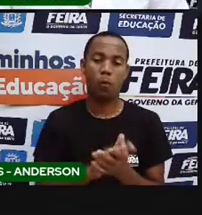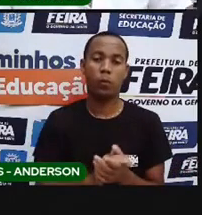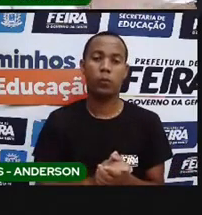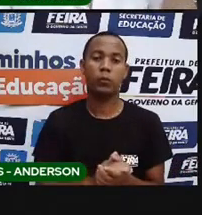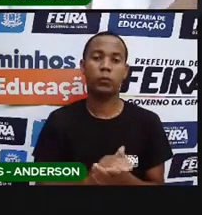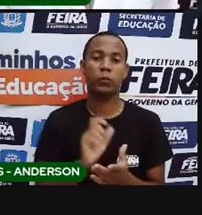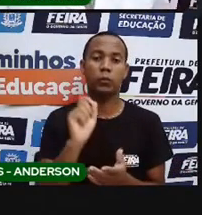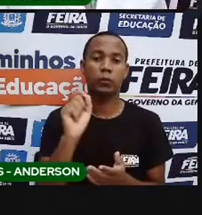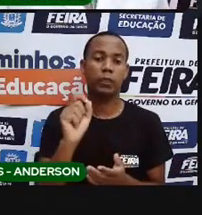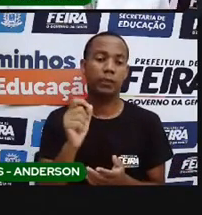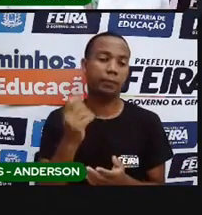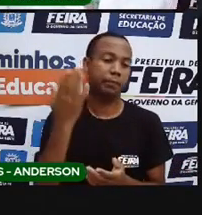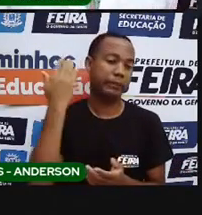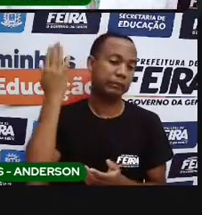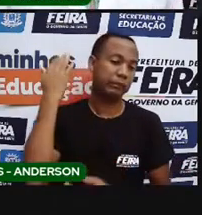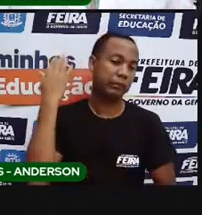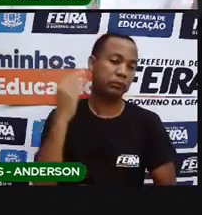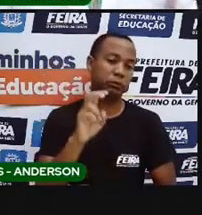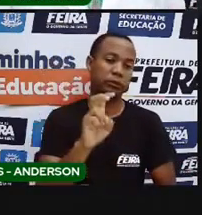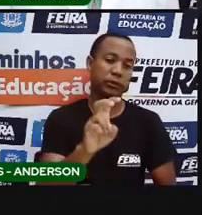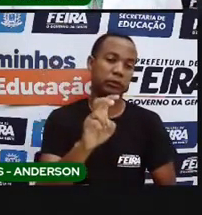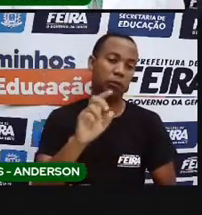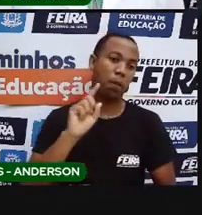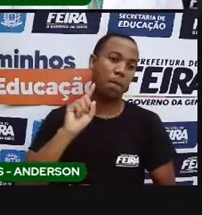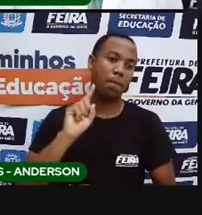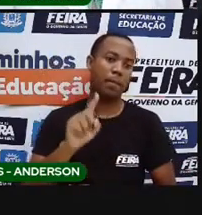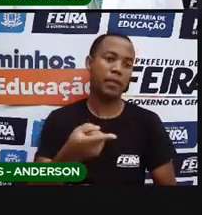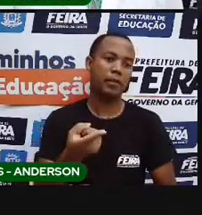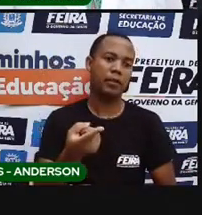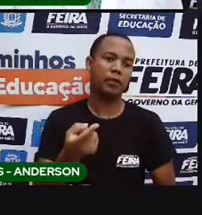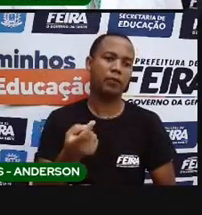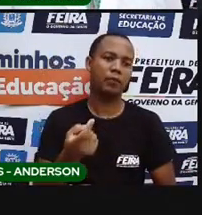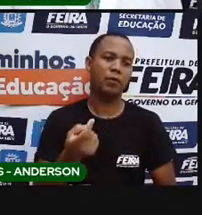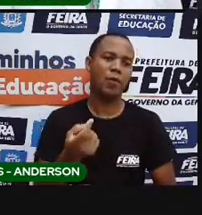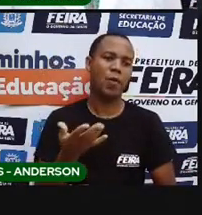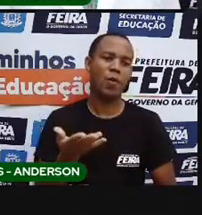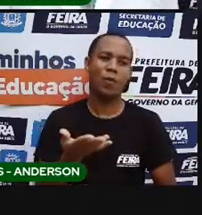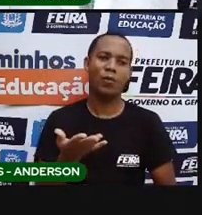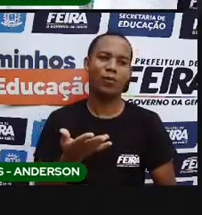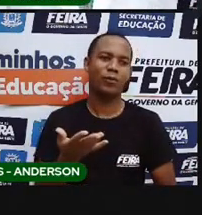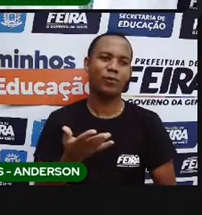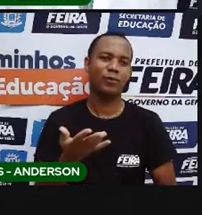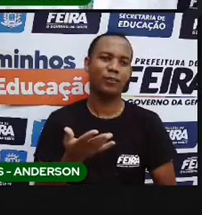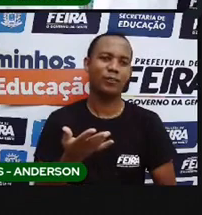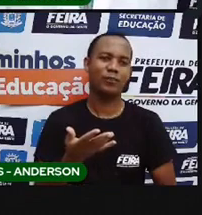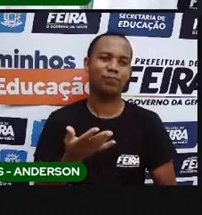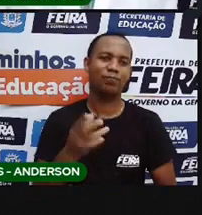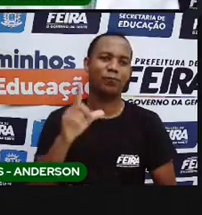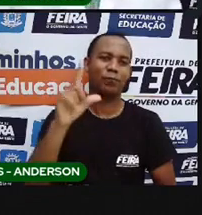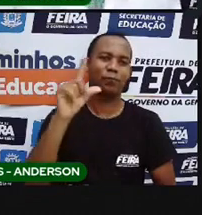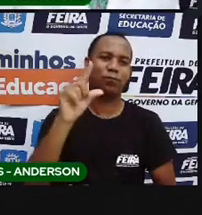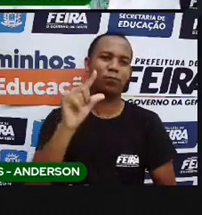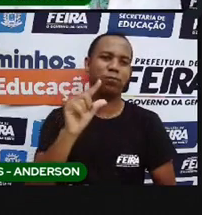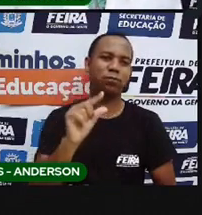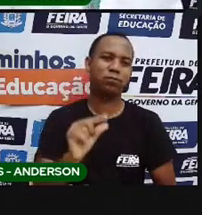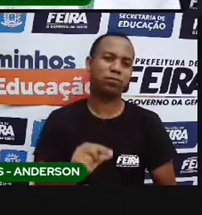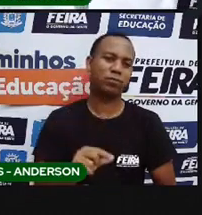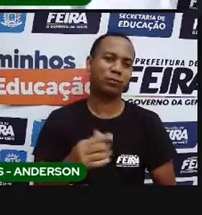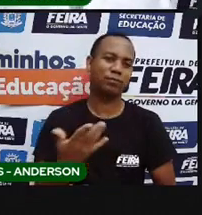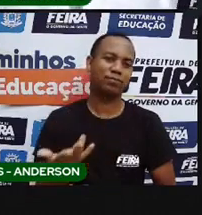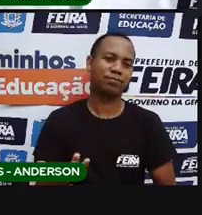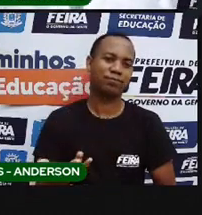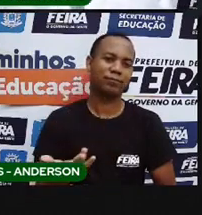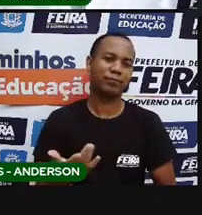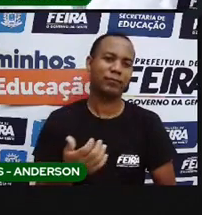imagine só, de 5 milhões cair para 214 mil. Então, fica aí a pergunta. 5 milhões é